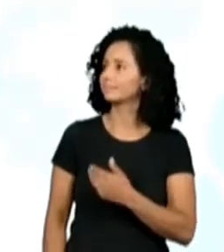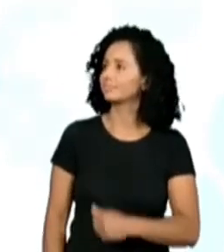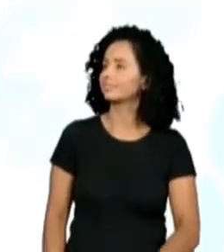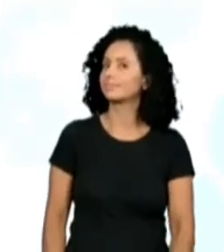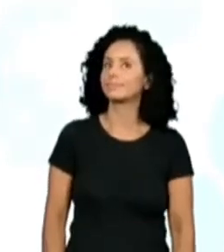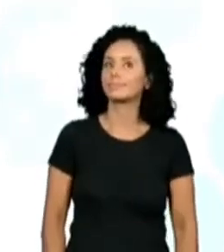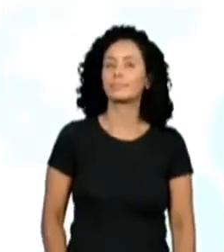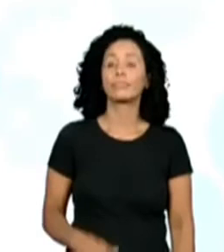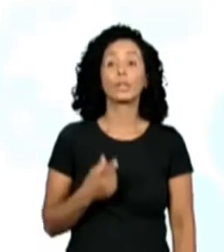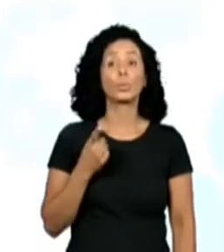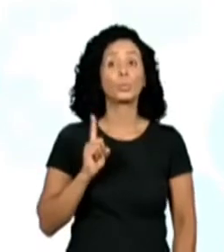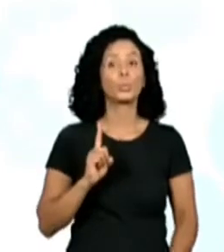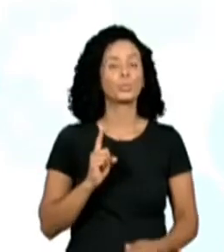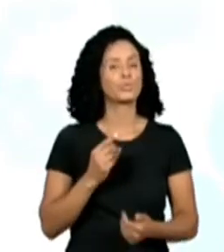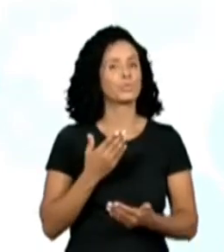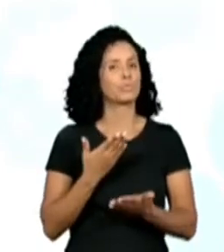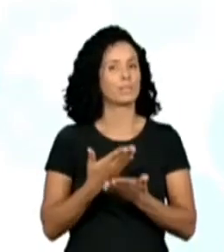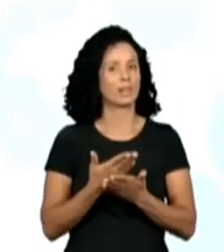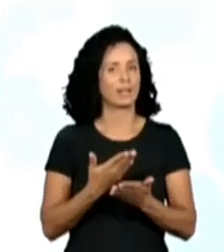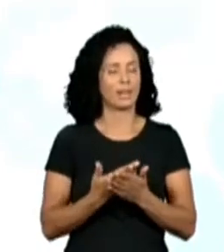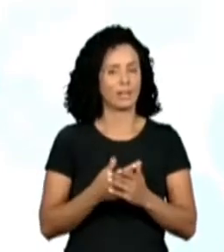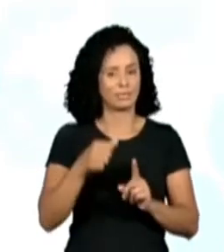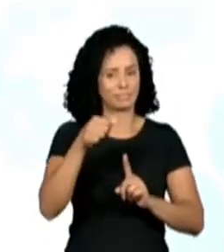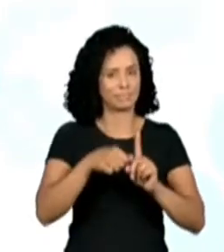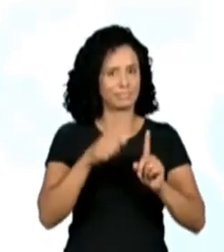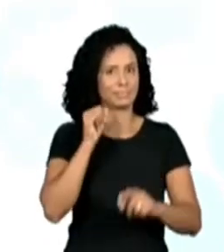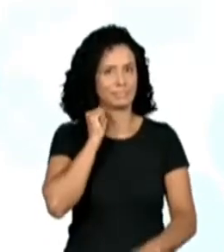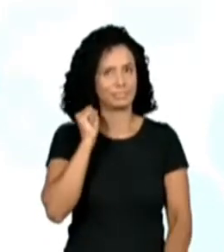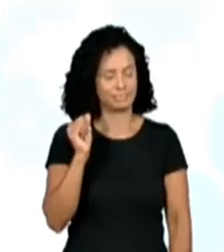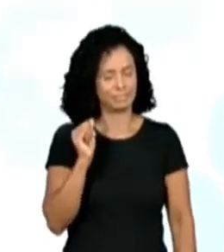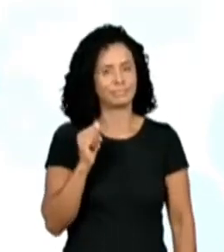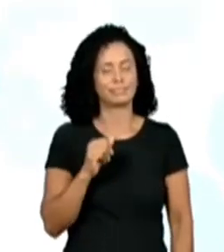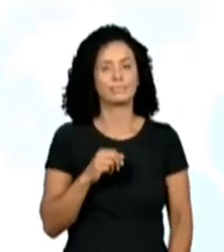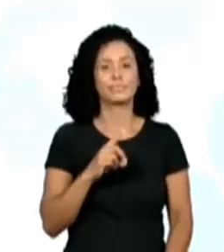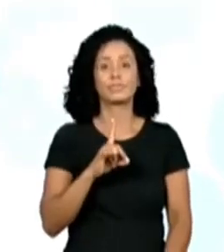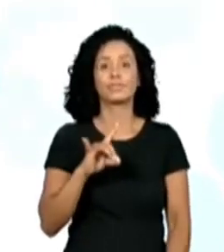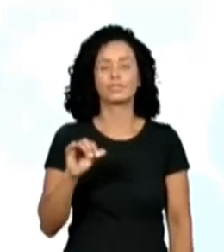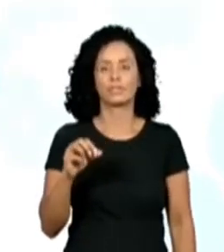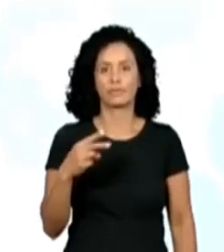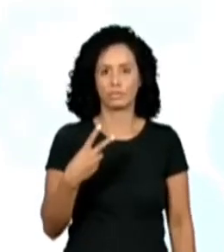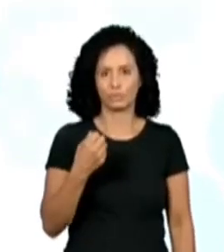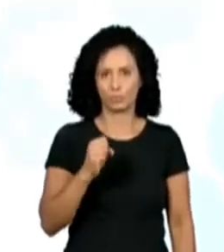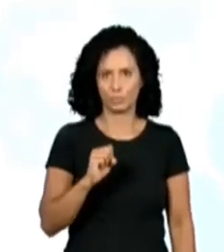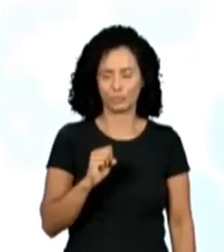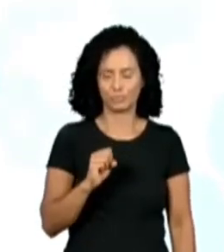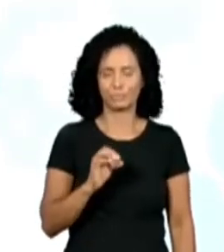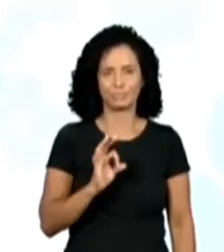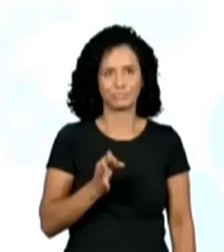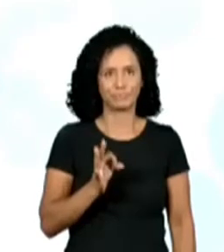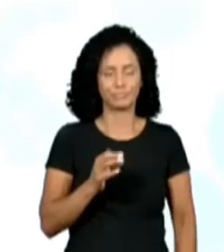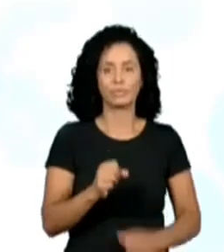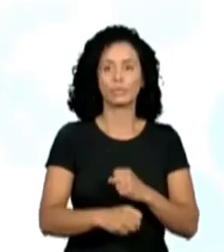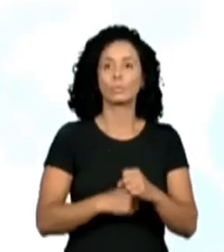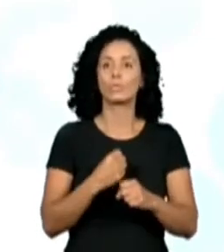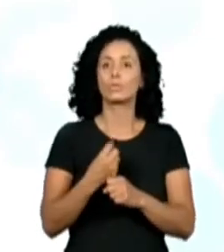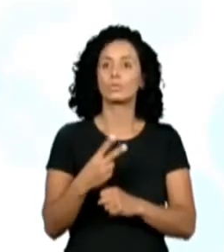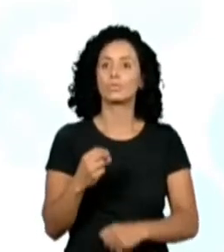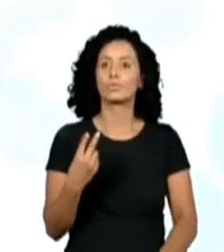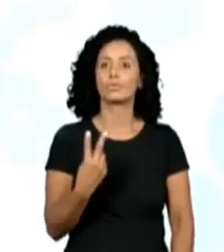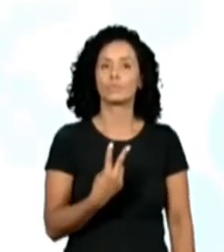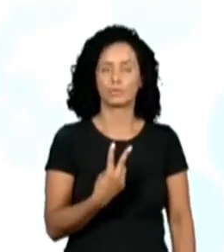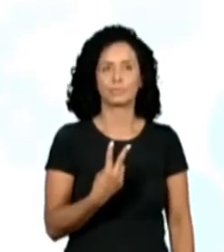no mês de abril. So, 28th. Então, a gente tem lá. Today is Thursday. April